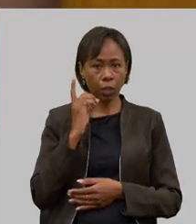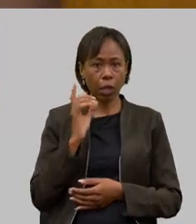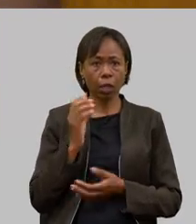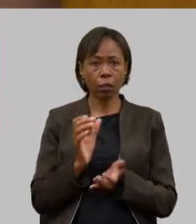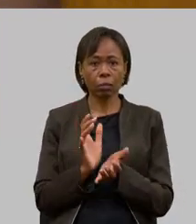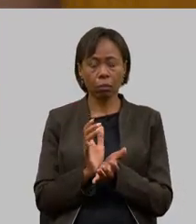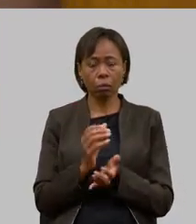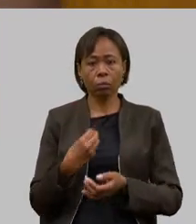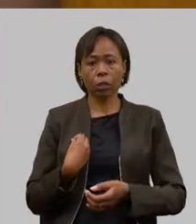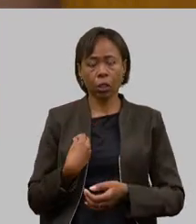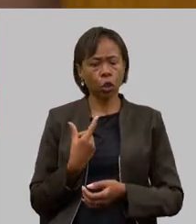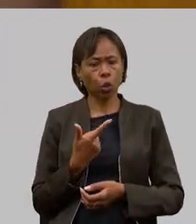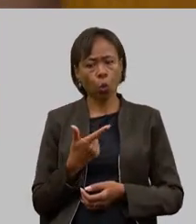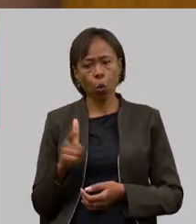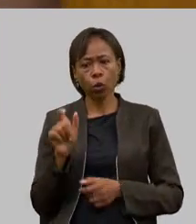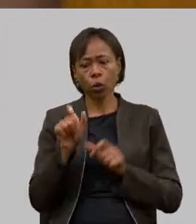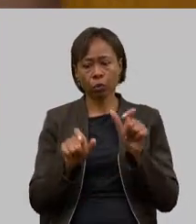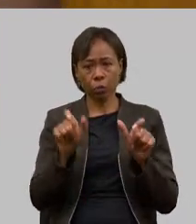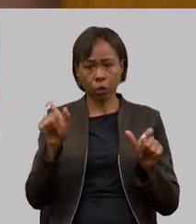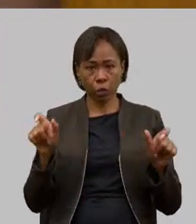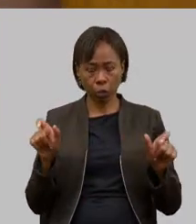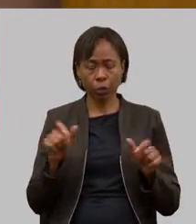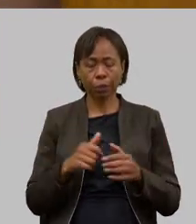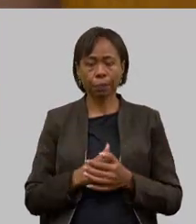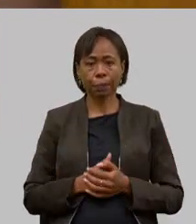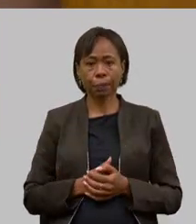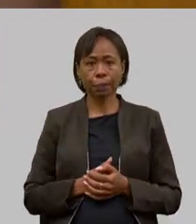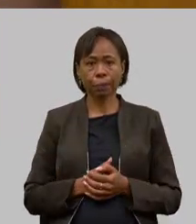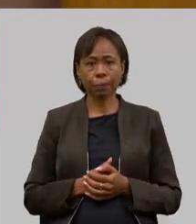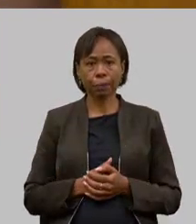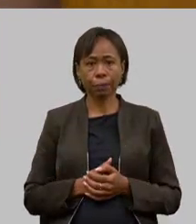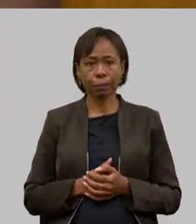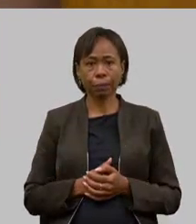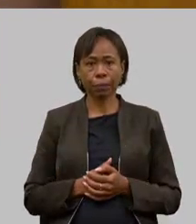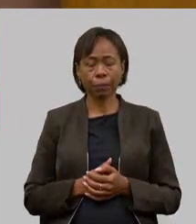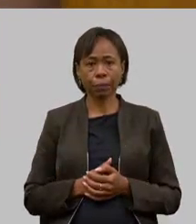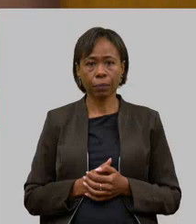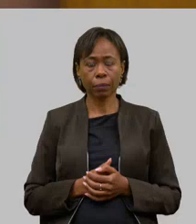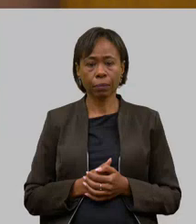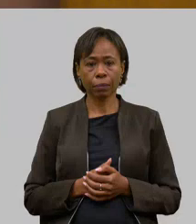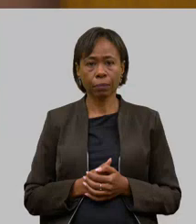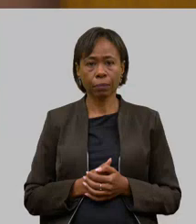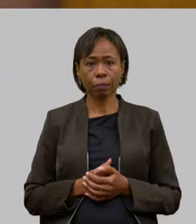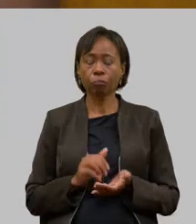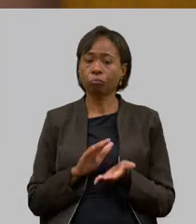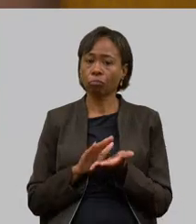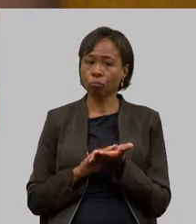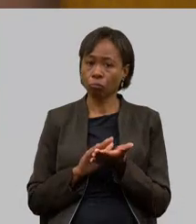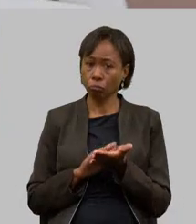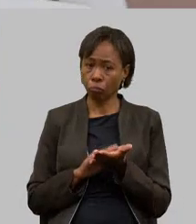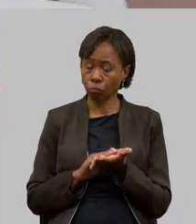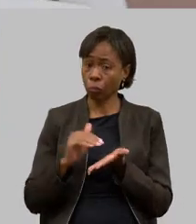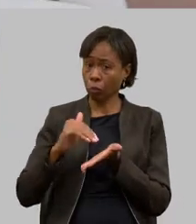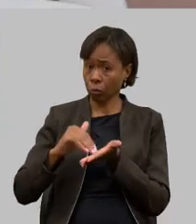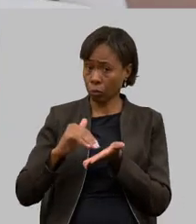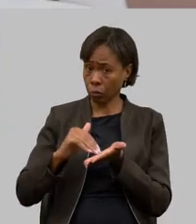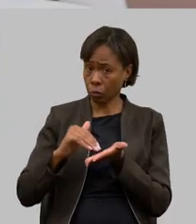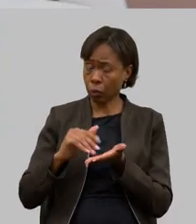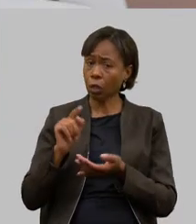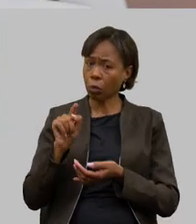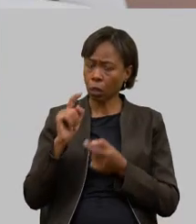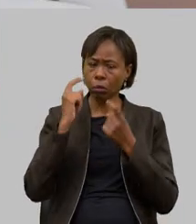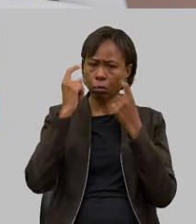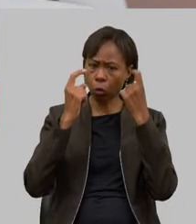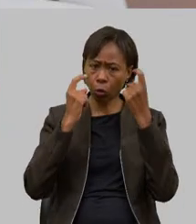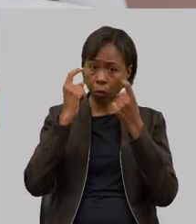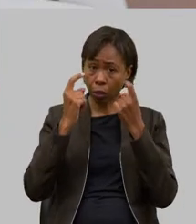demais autoridades e também aos ouvintes gostaria de elogiar o secretário talis pela preocupação com